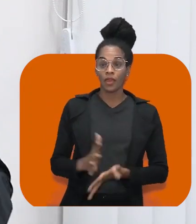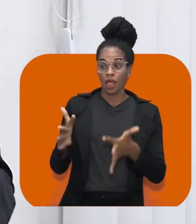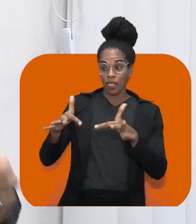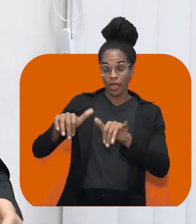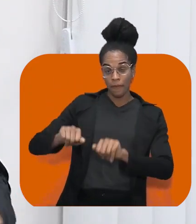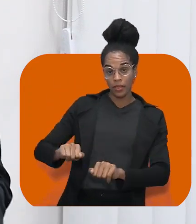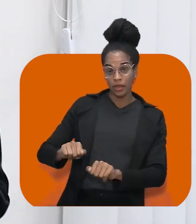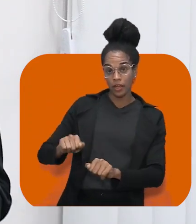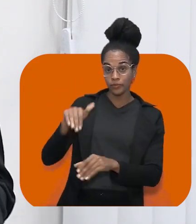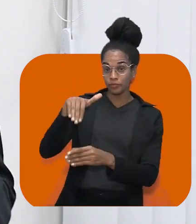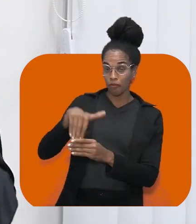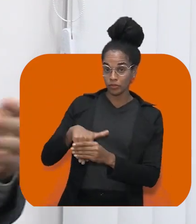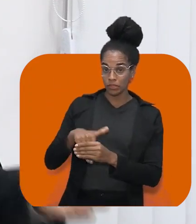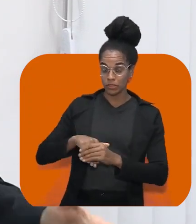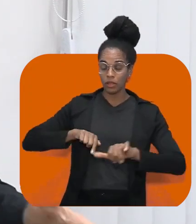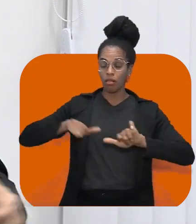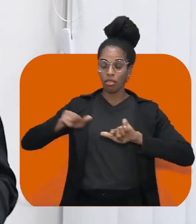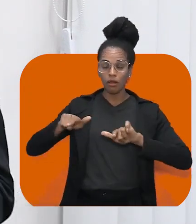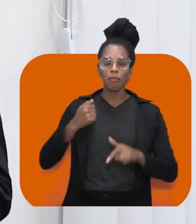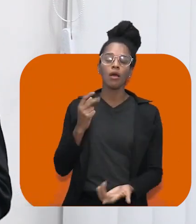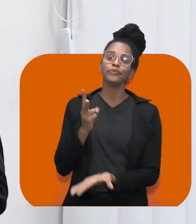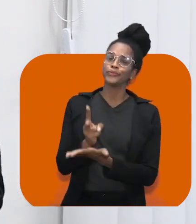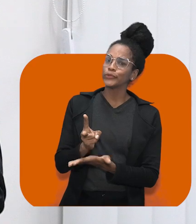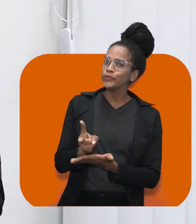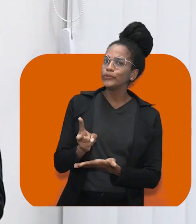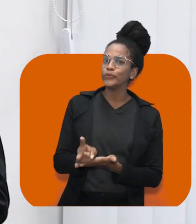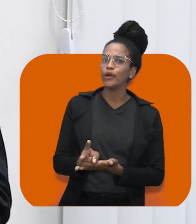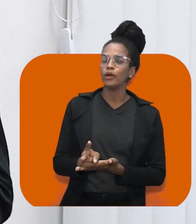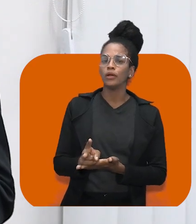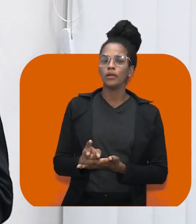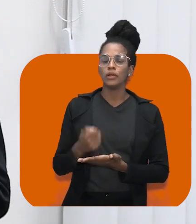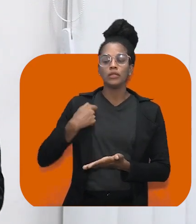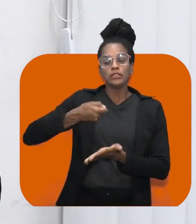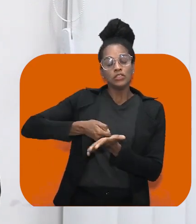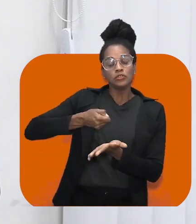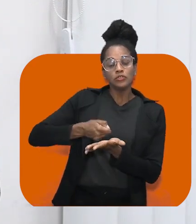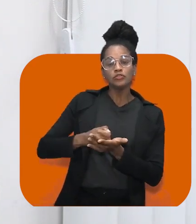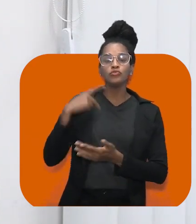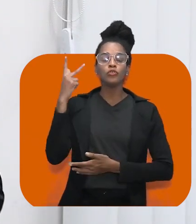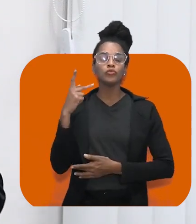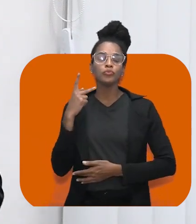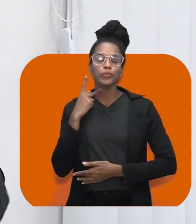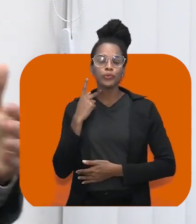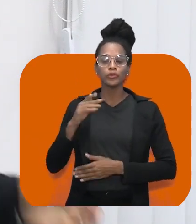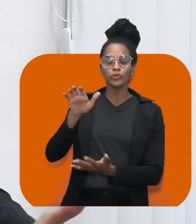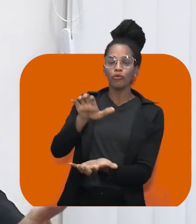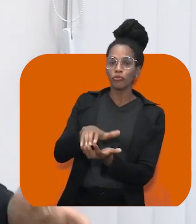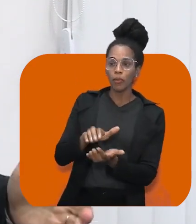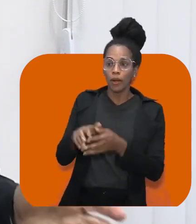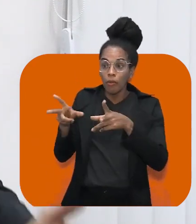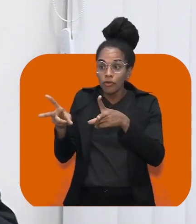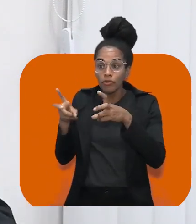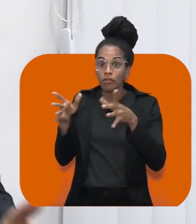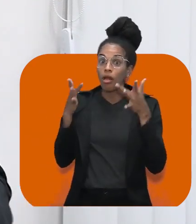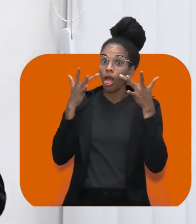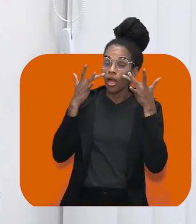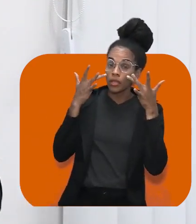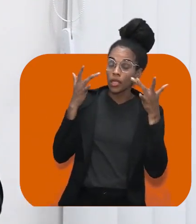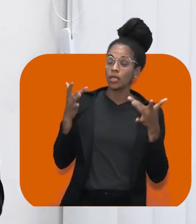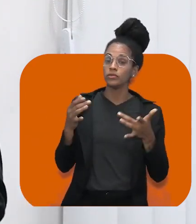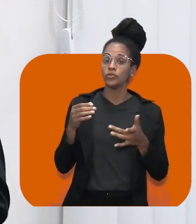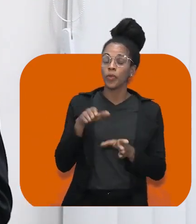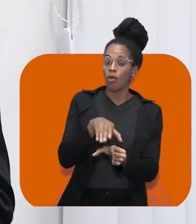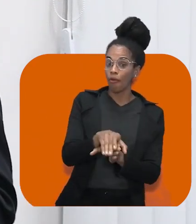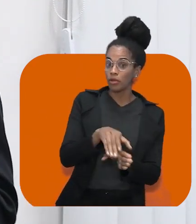estejam atentos à, por exemplo, recente orientação do Ministério Público Eleitoral para que os membros do Ministério Público no Brasil